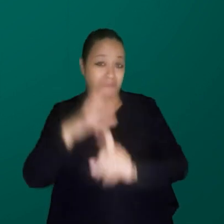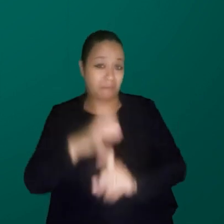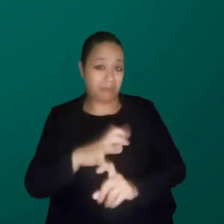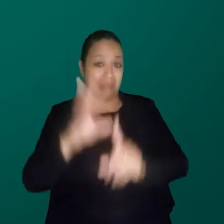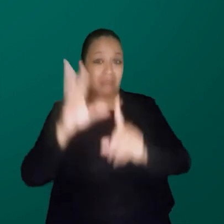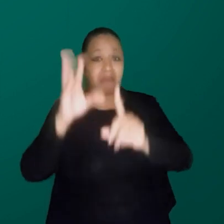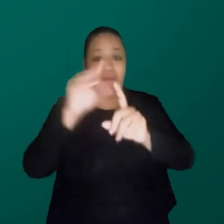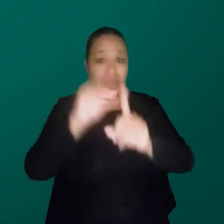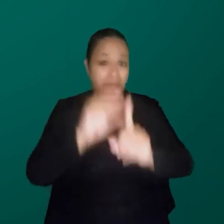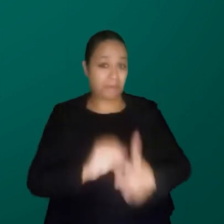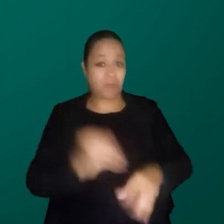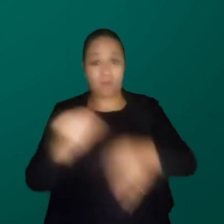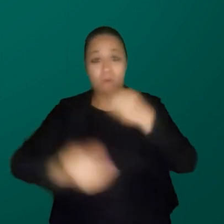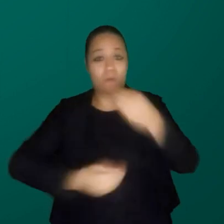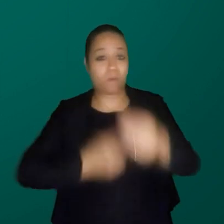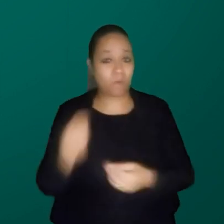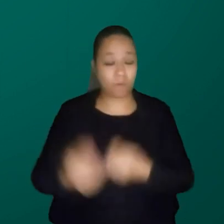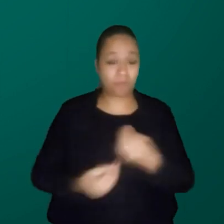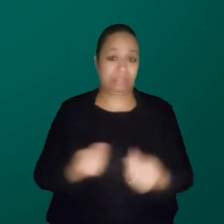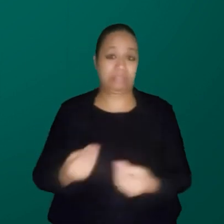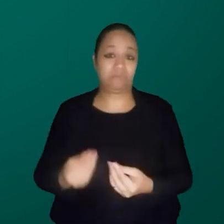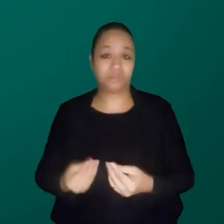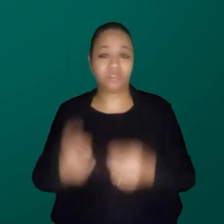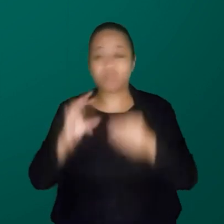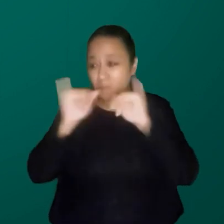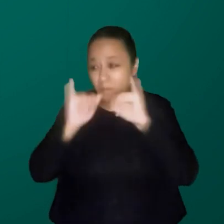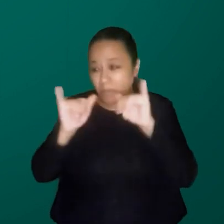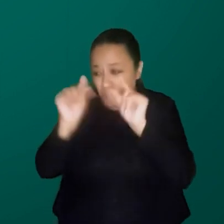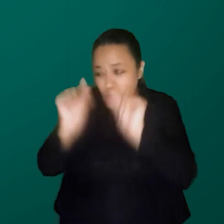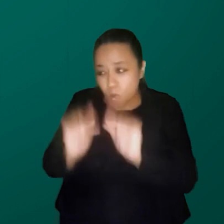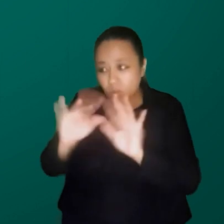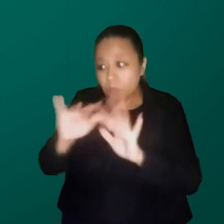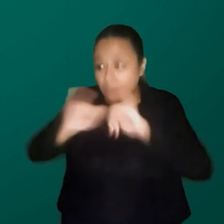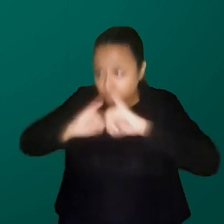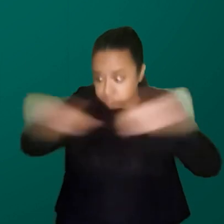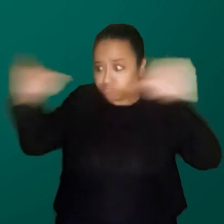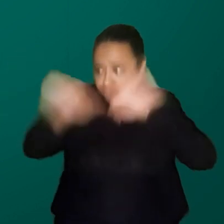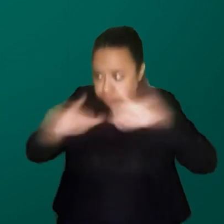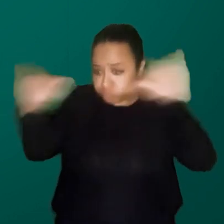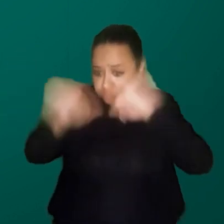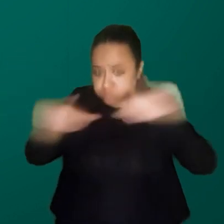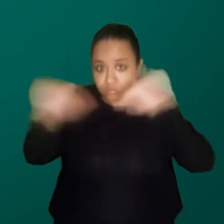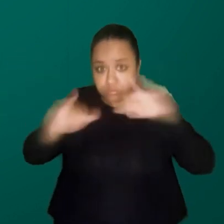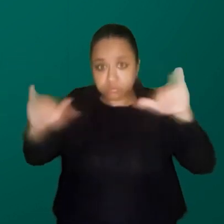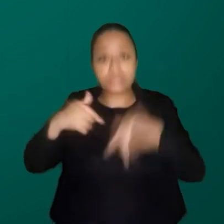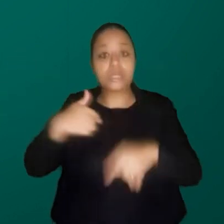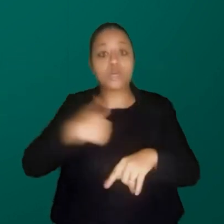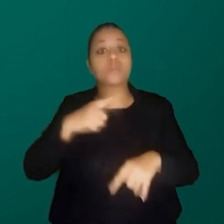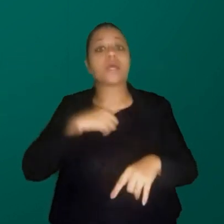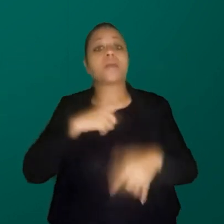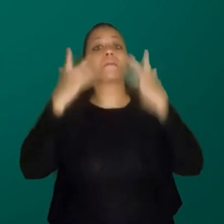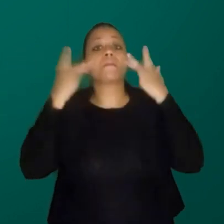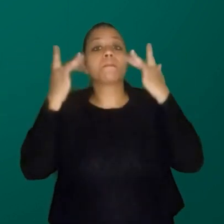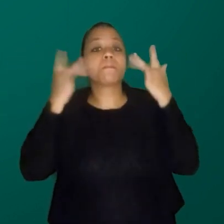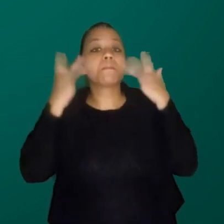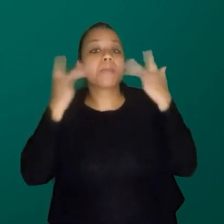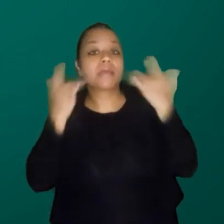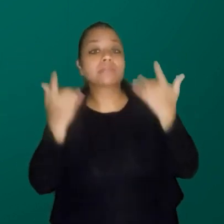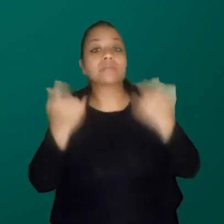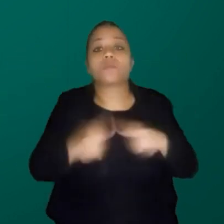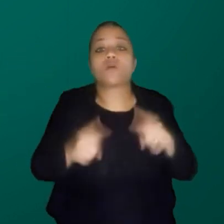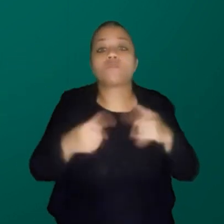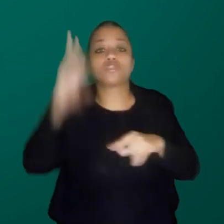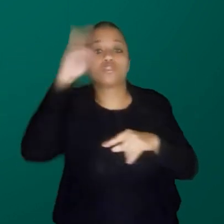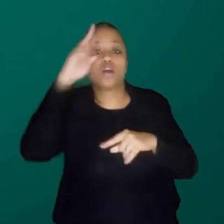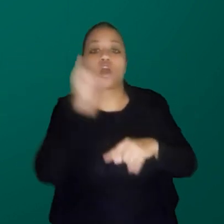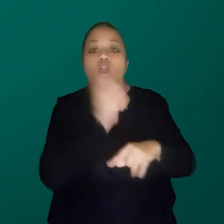tem como. Só fazendo um pouquinho de propaganda, eu e a Carolina Brito temos uma peça de teatro em que a gente provoca essa história, conta a